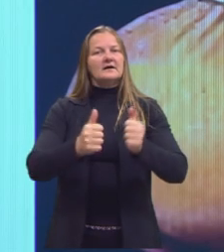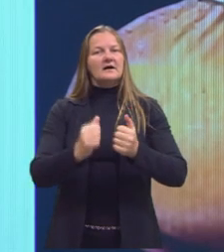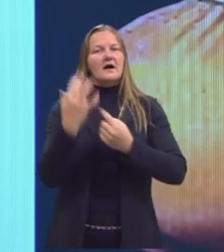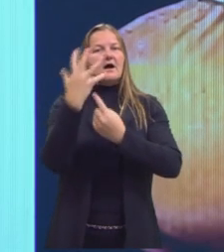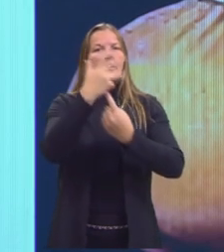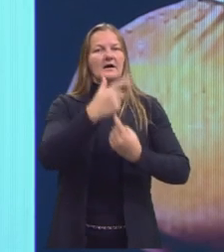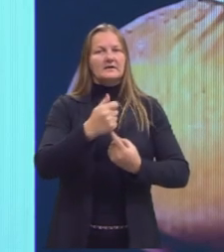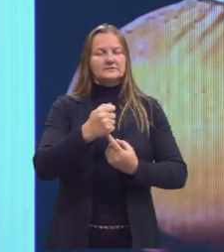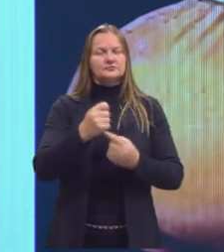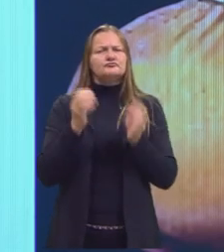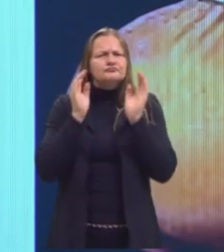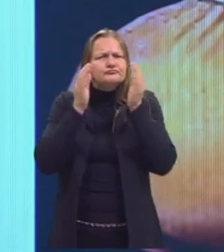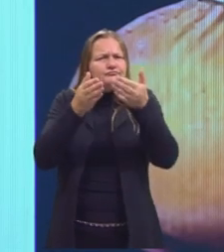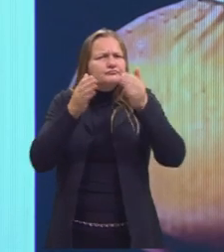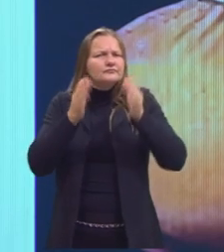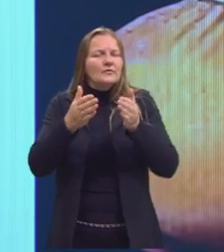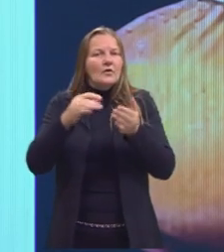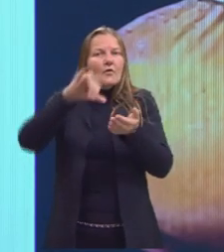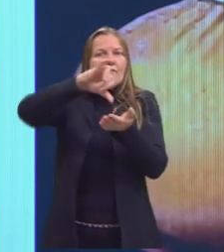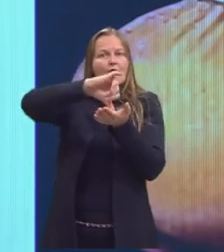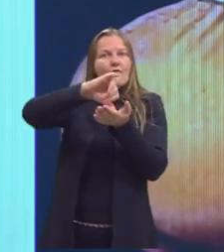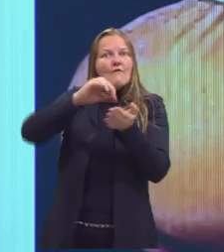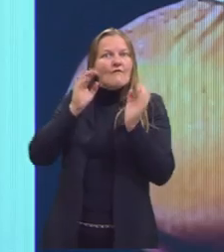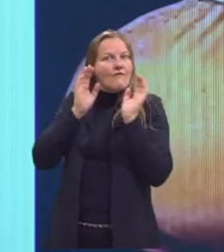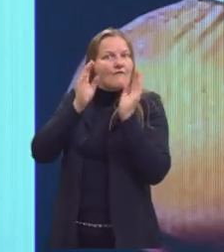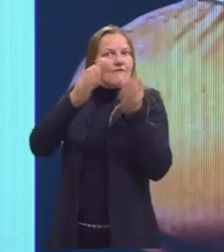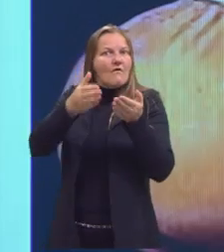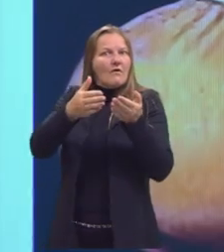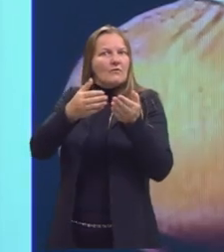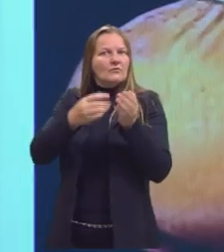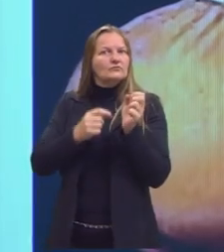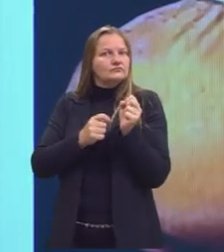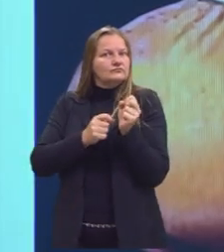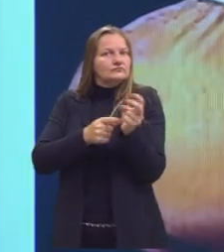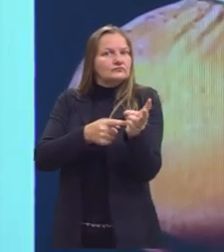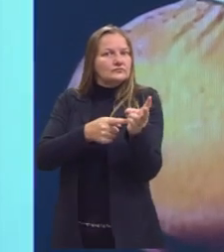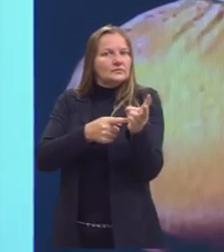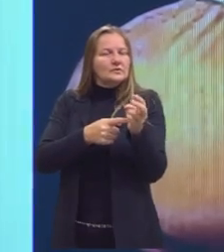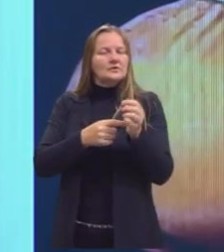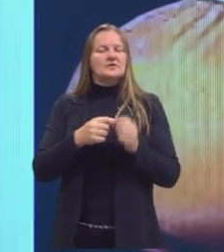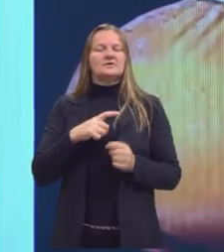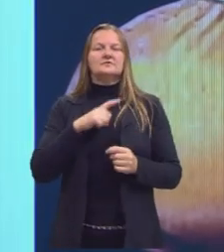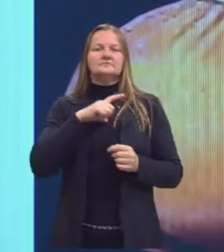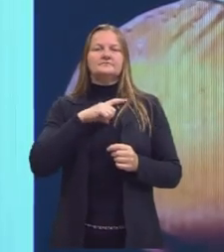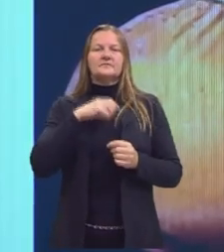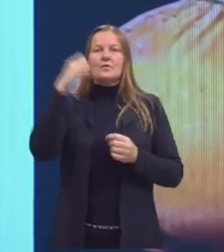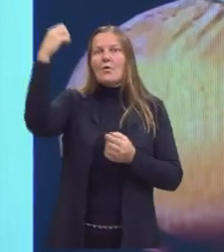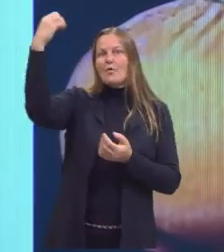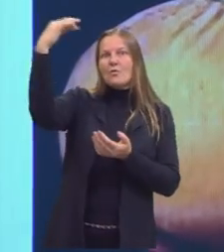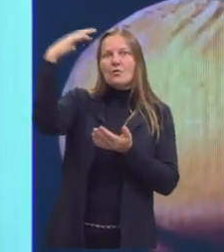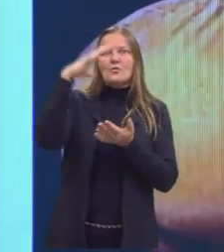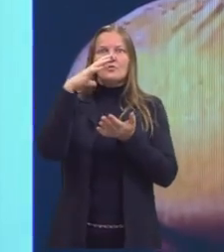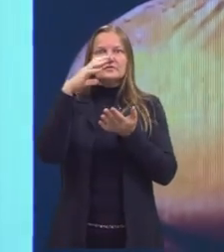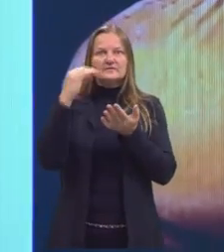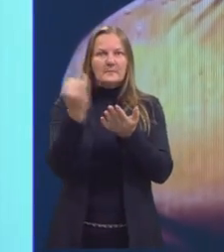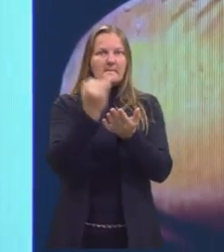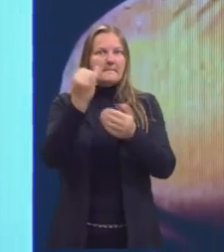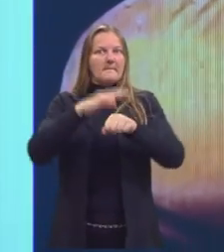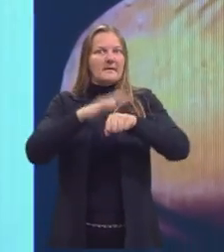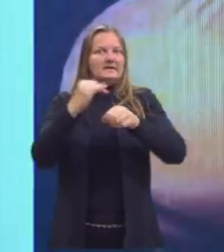é o foco principal da pintura, ela vai estar focando. Como se fosse uma luz que foca aquilo que é mais importante.